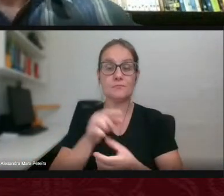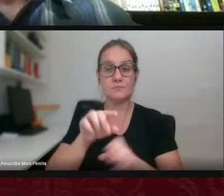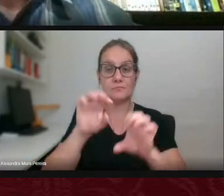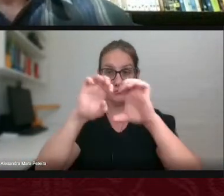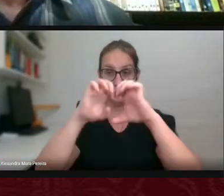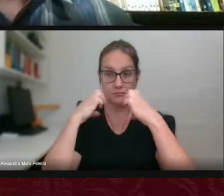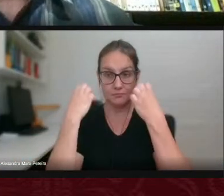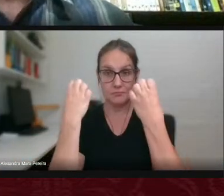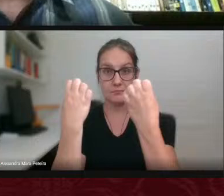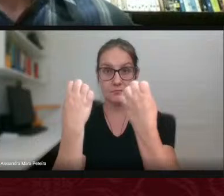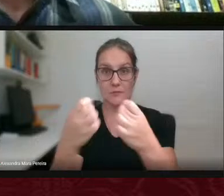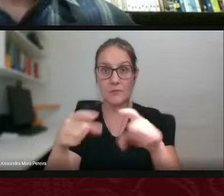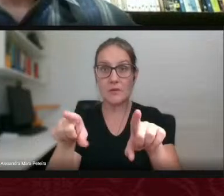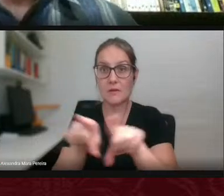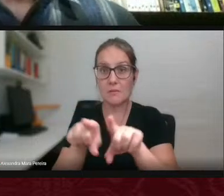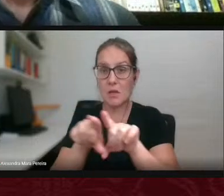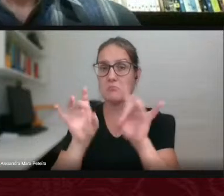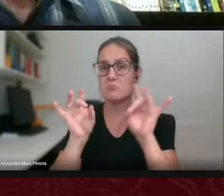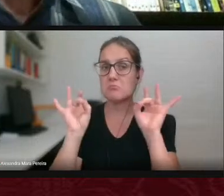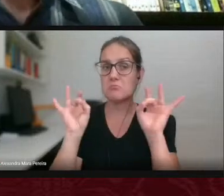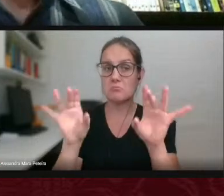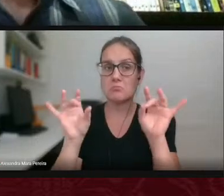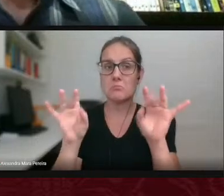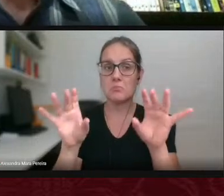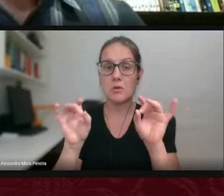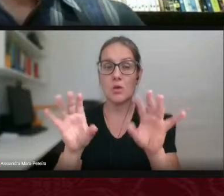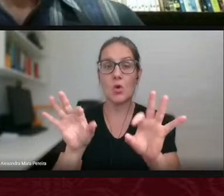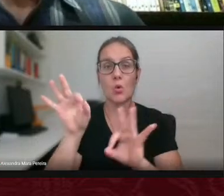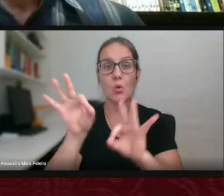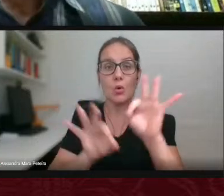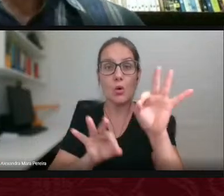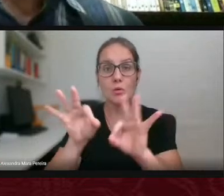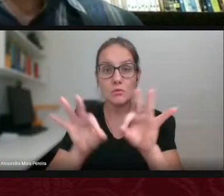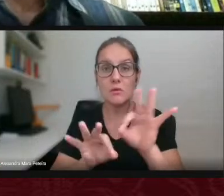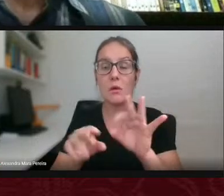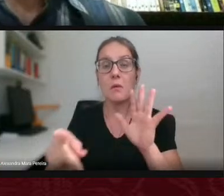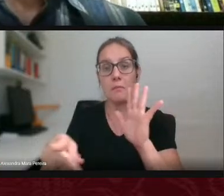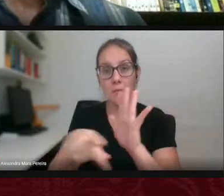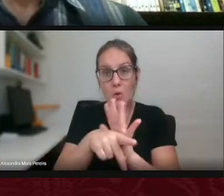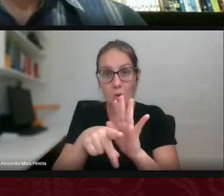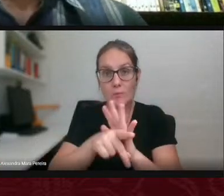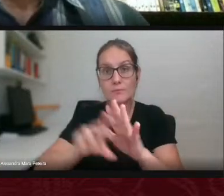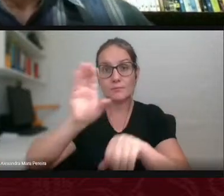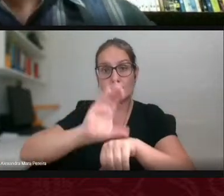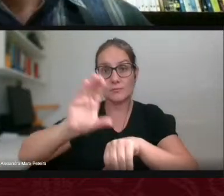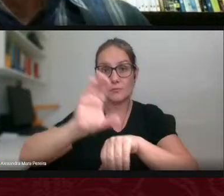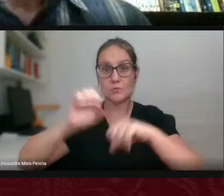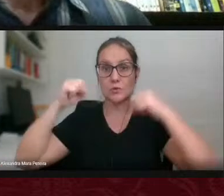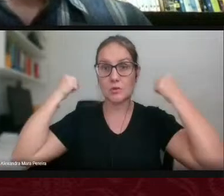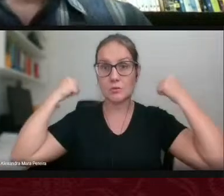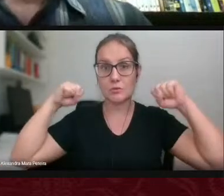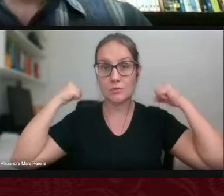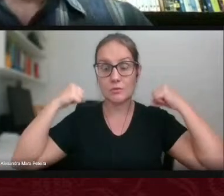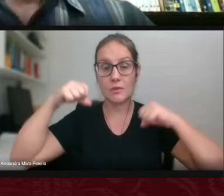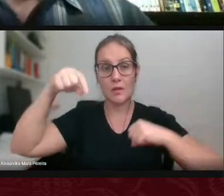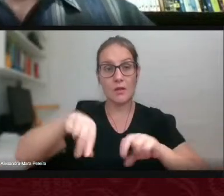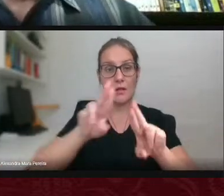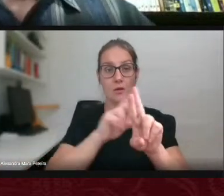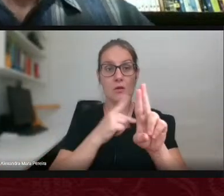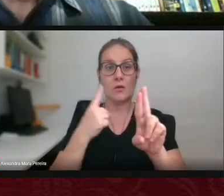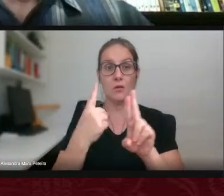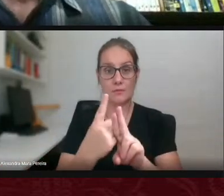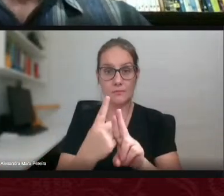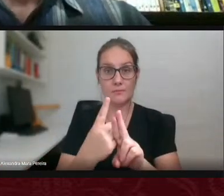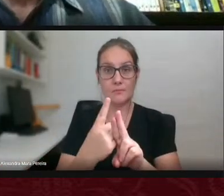foi de fato de exclusividade em termos organizacionais do curso de Educação Física da FGD todo mundo de fato